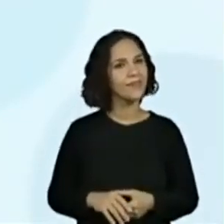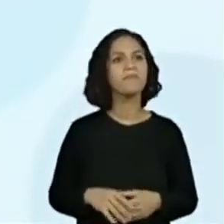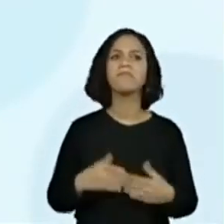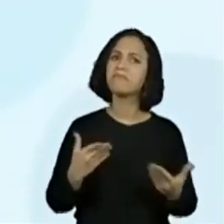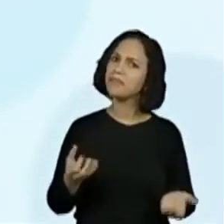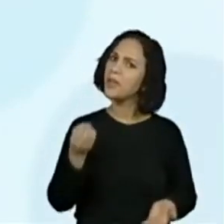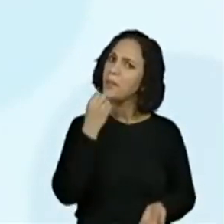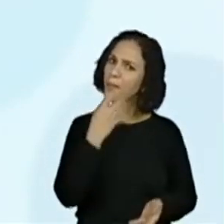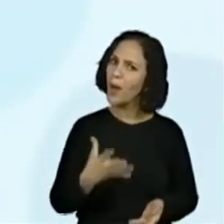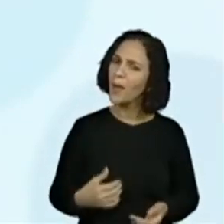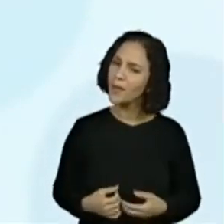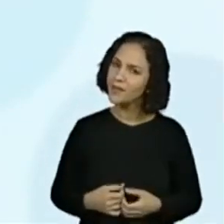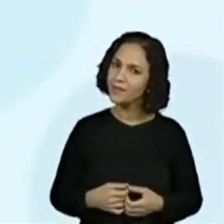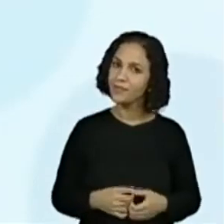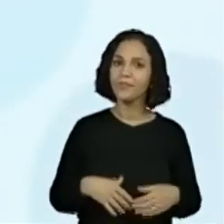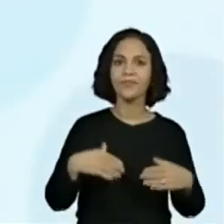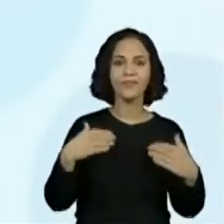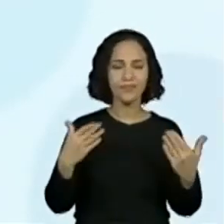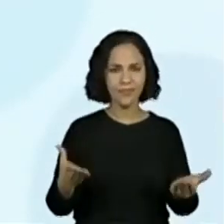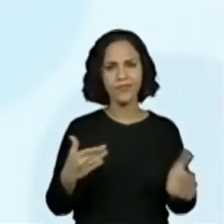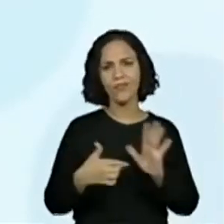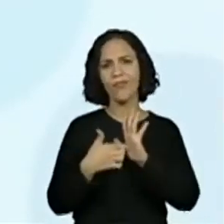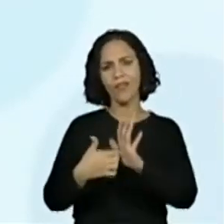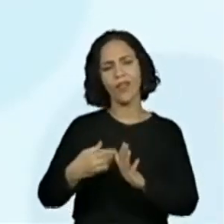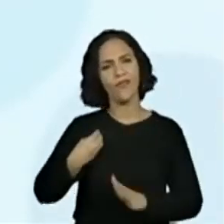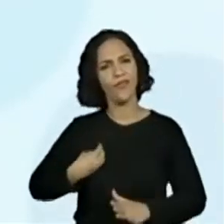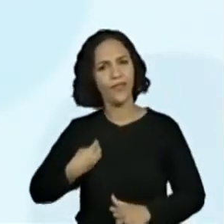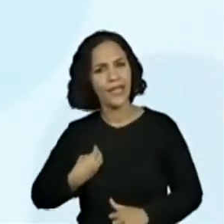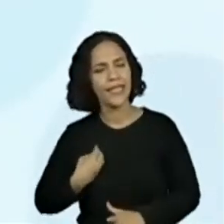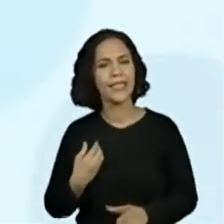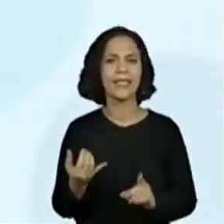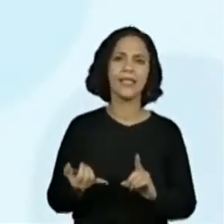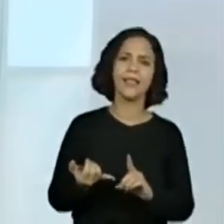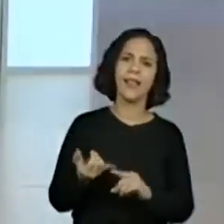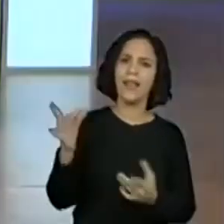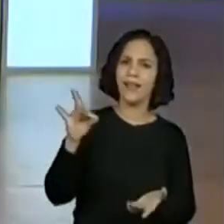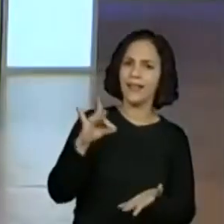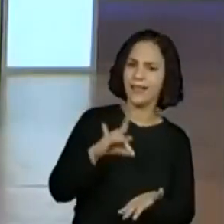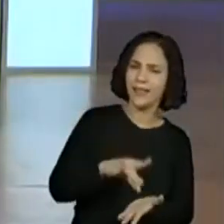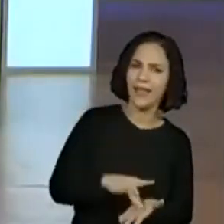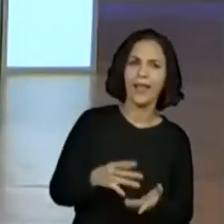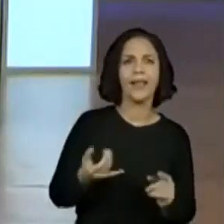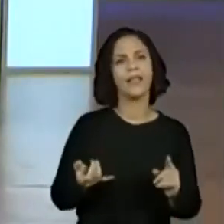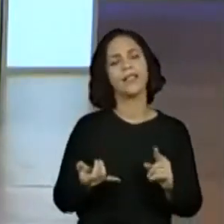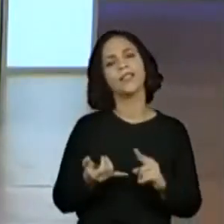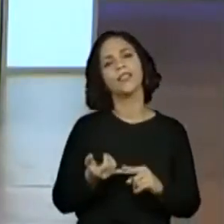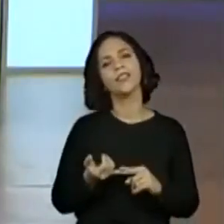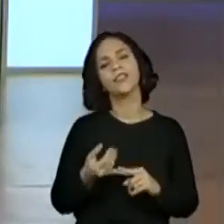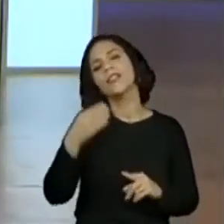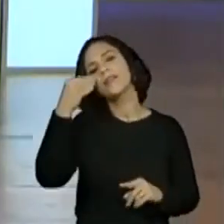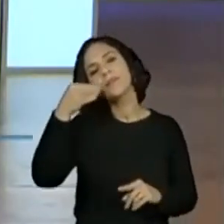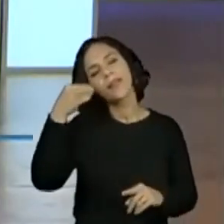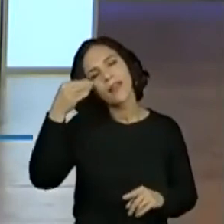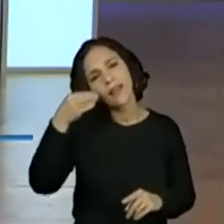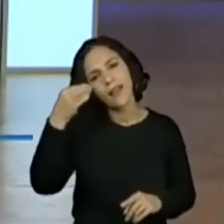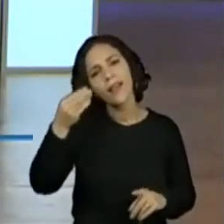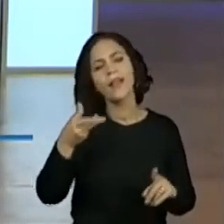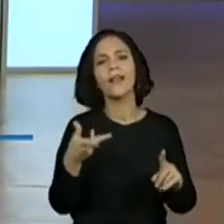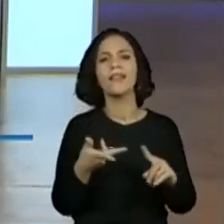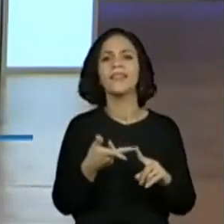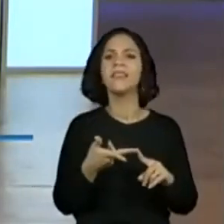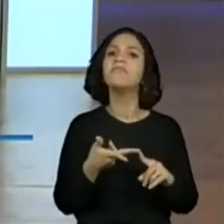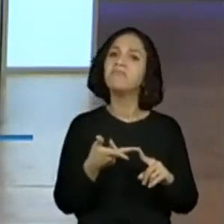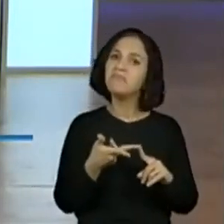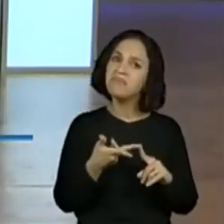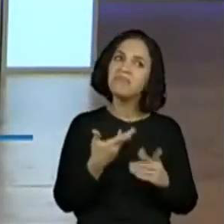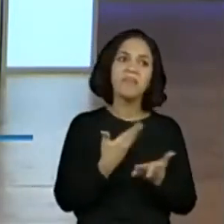Muito bom. Retrato de vida, retrato de realidade, de vivência. Gente, essa